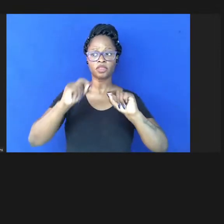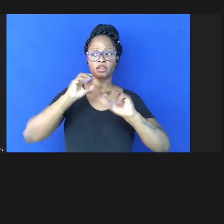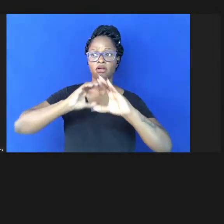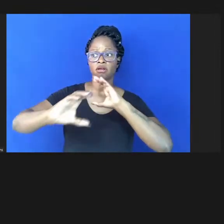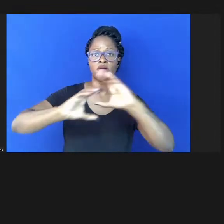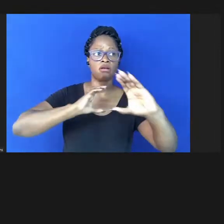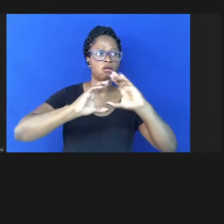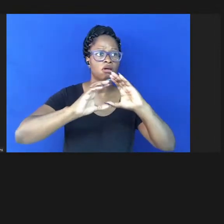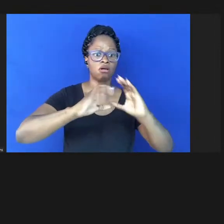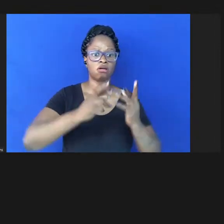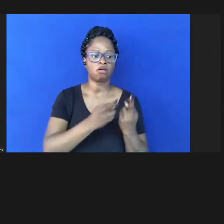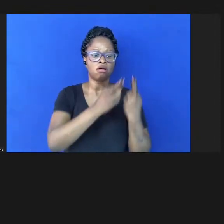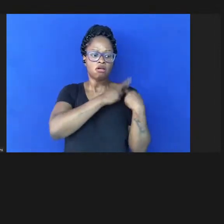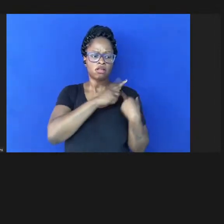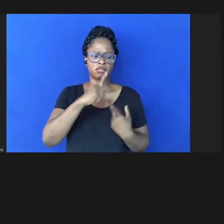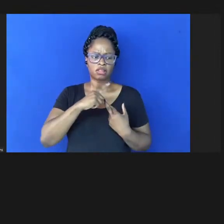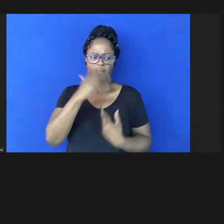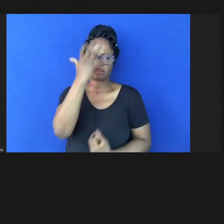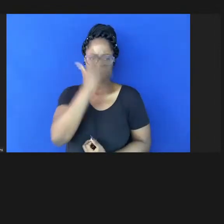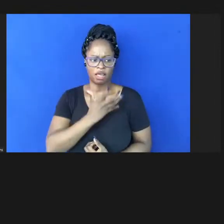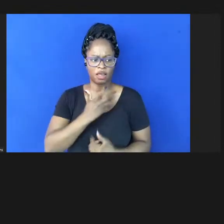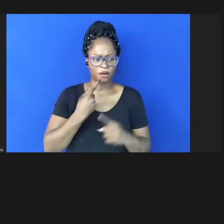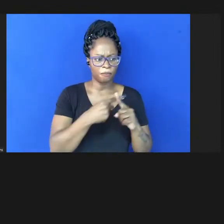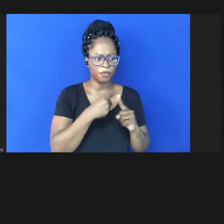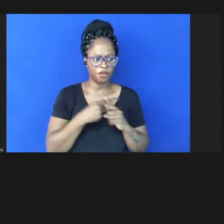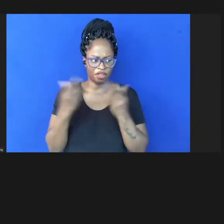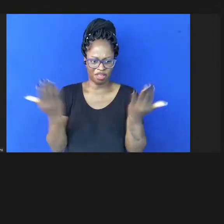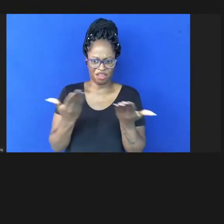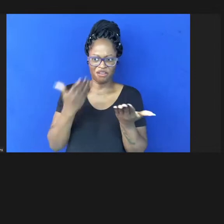responsável dos resultados científicos